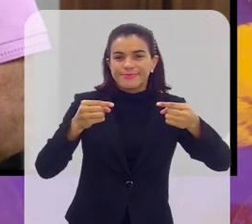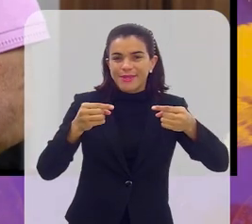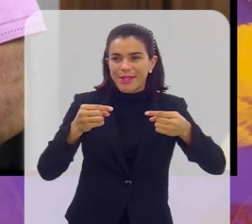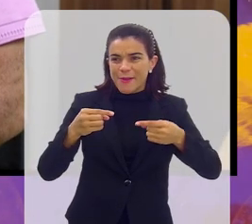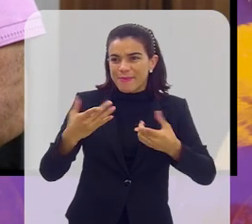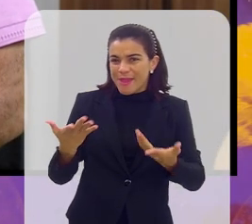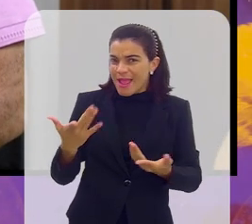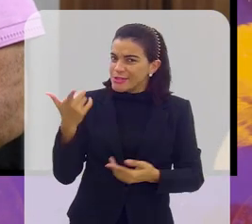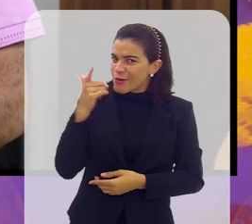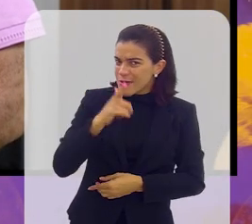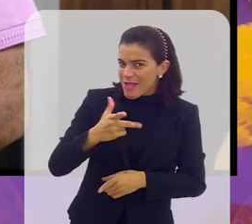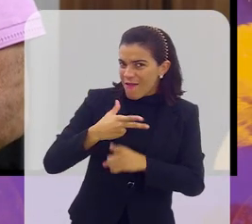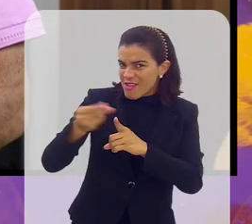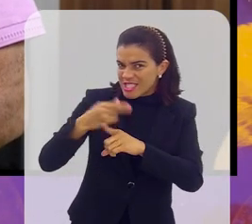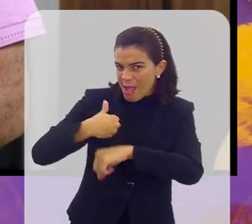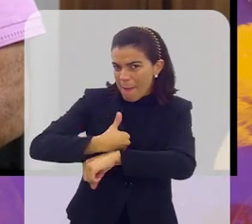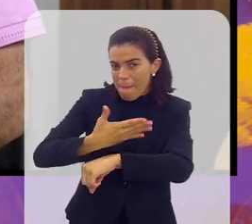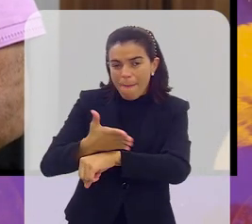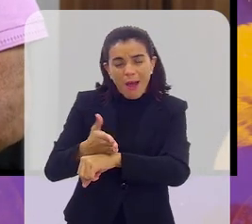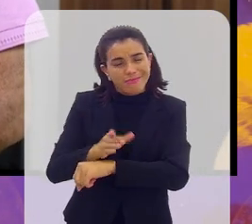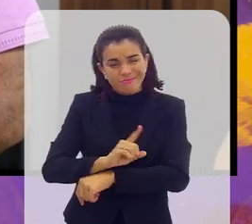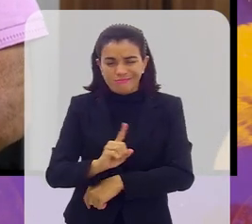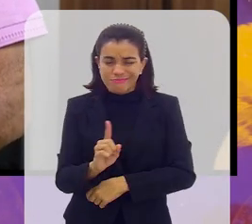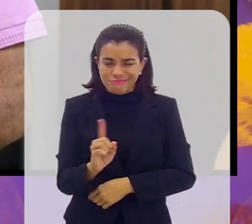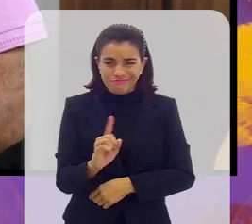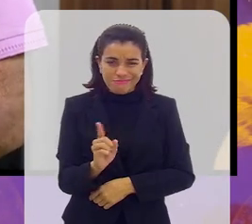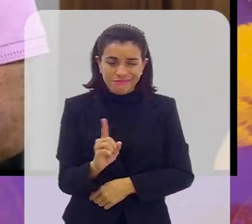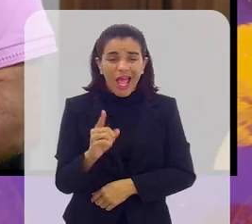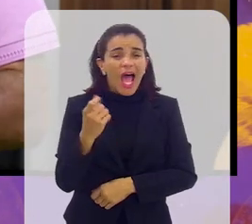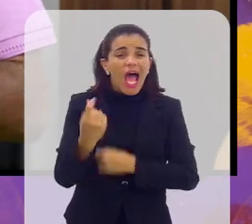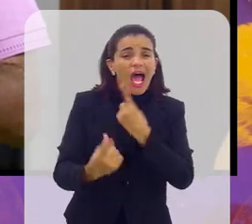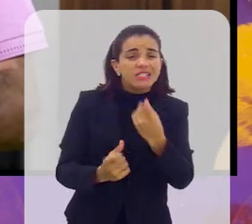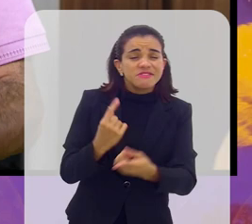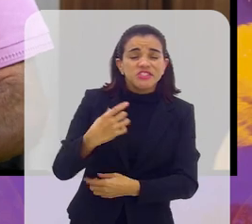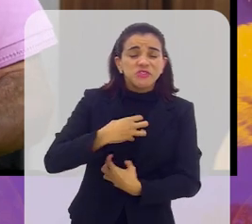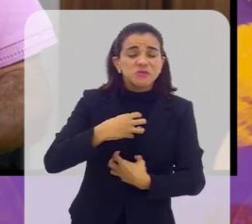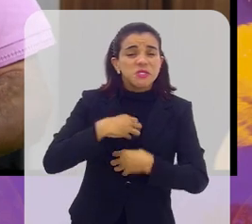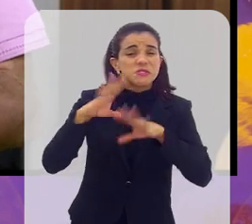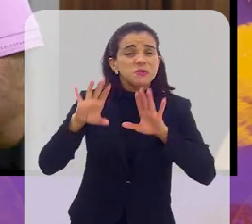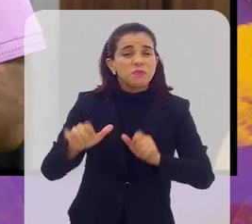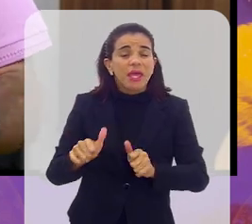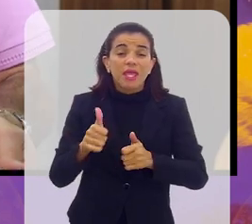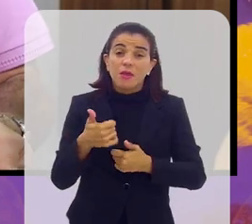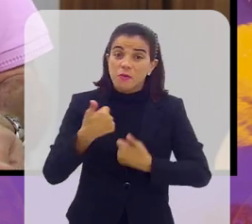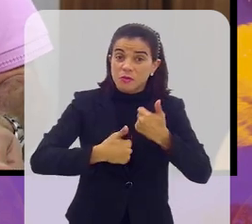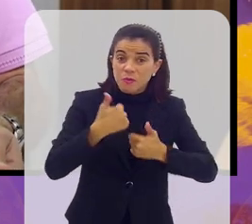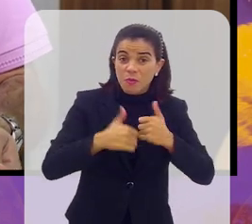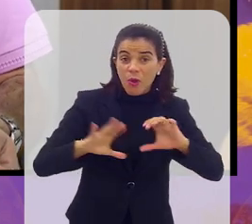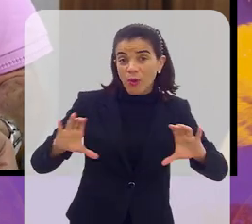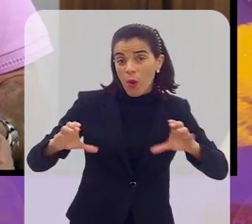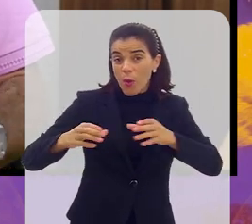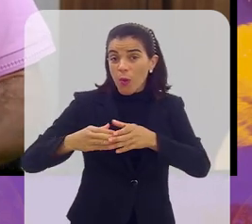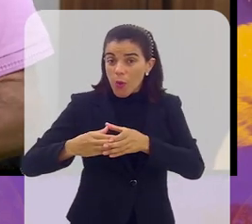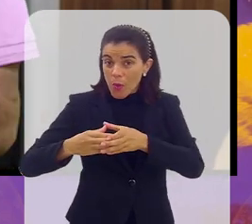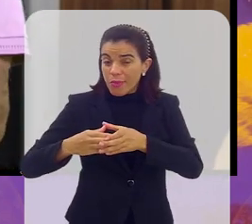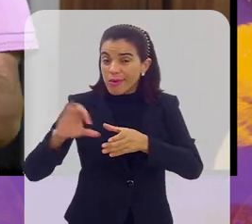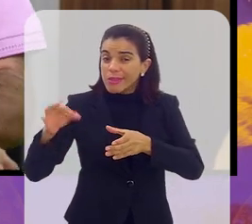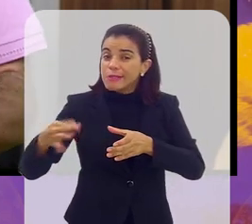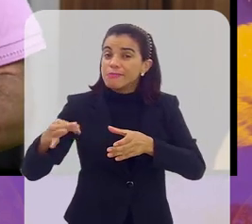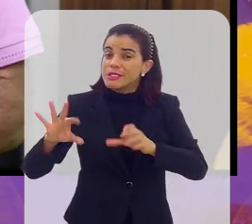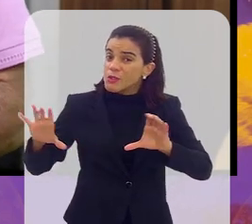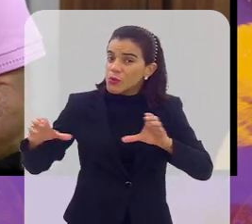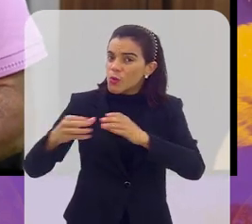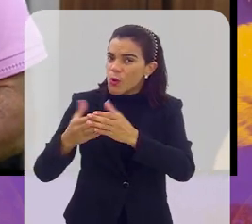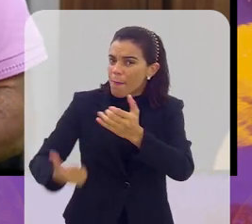contas, não é toda hora que a gente consegue vencer. Às vezes a gente não está bem, não está legal, e o futebol é um esporte coletivo. E aí